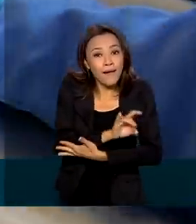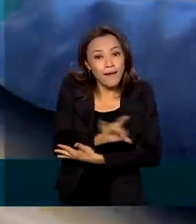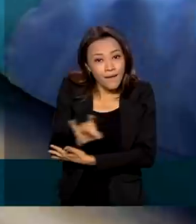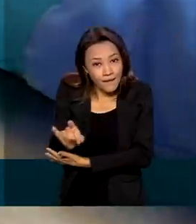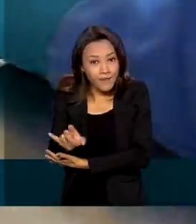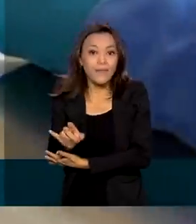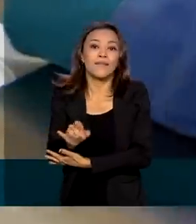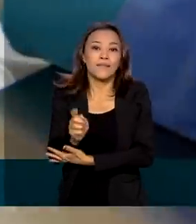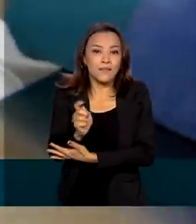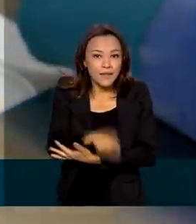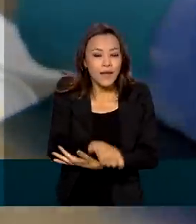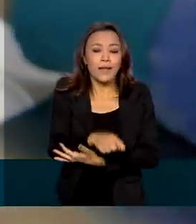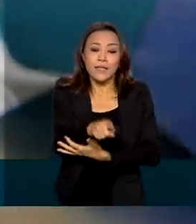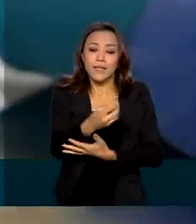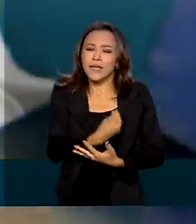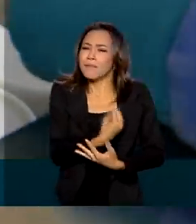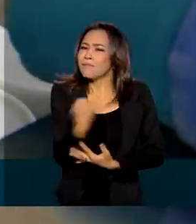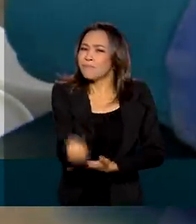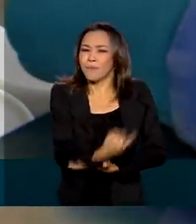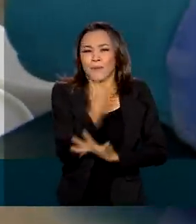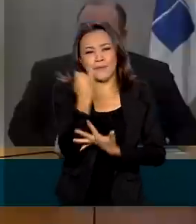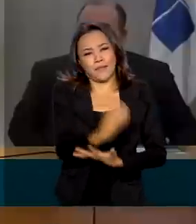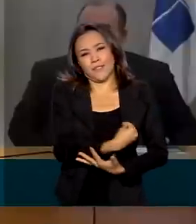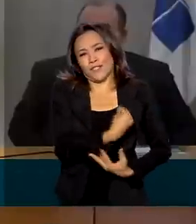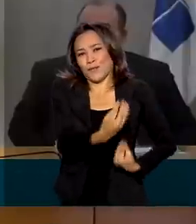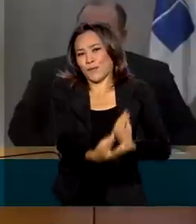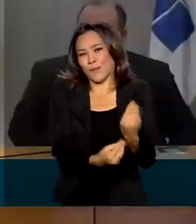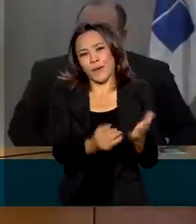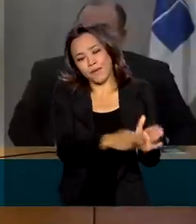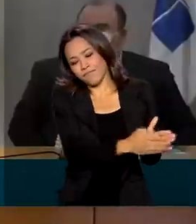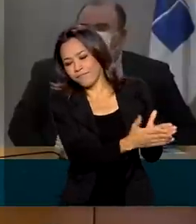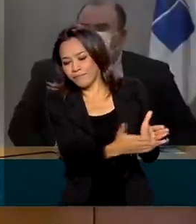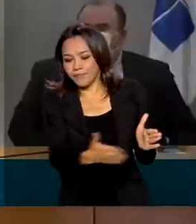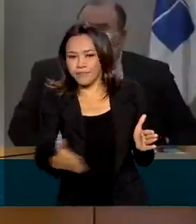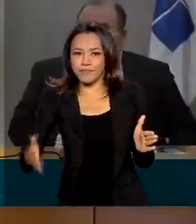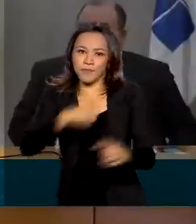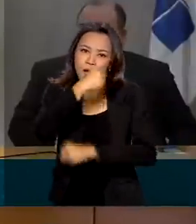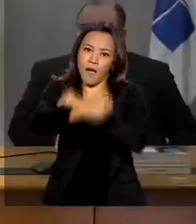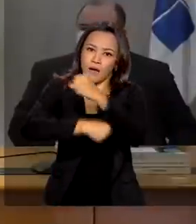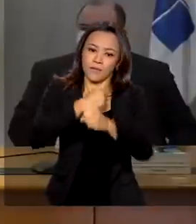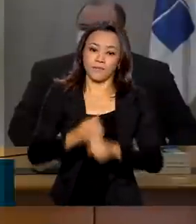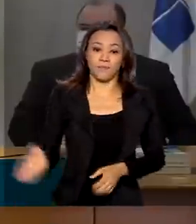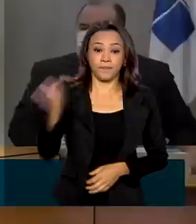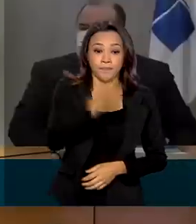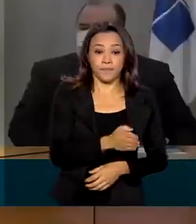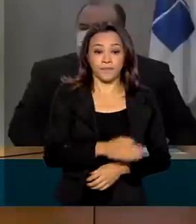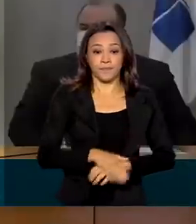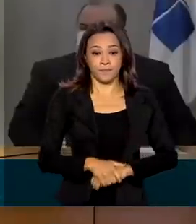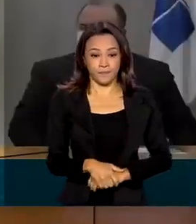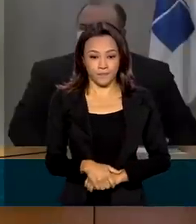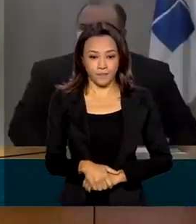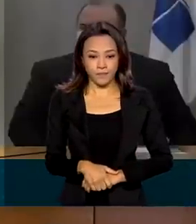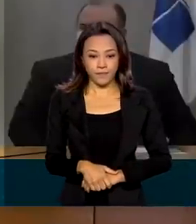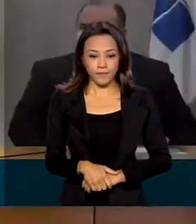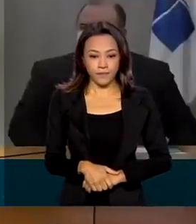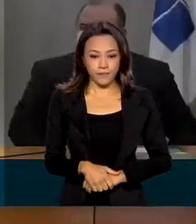as doações são importantes durante todo o ano. De janeiro a dezembro de 2020,